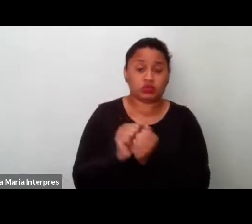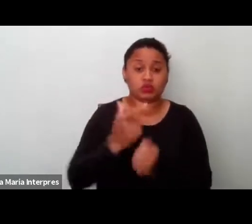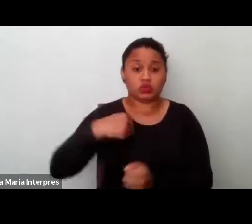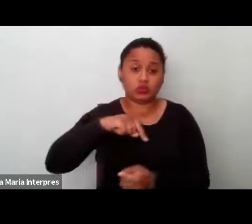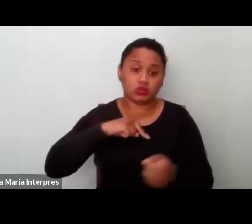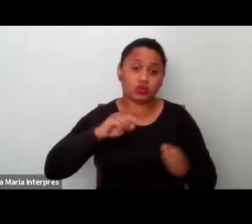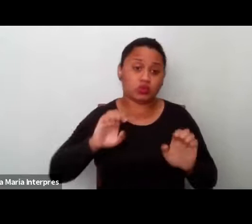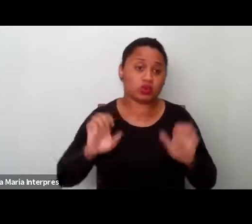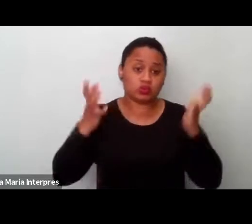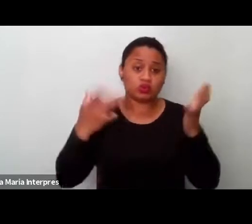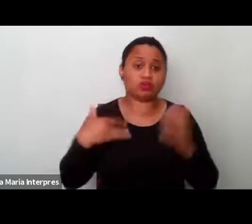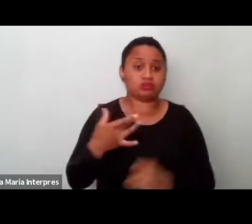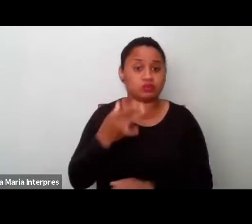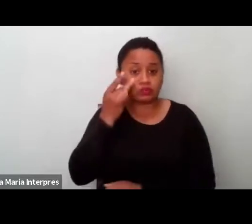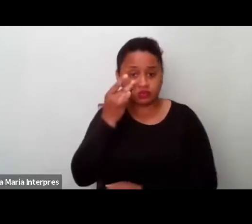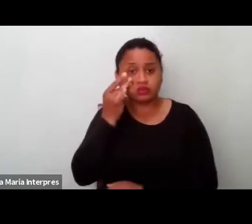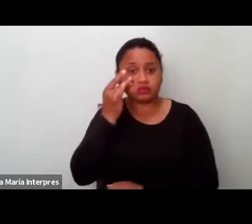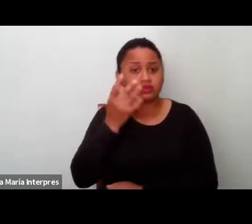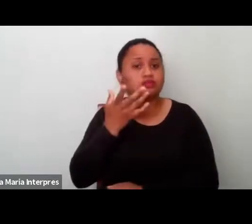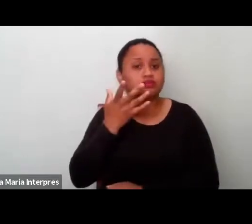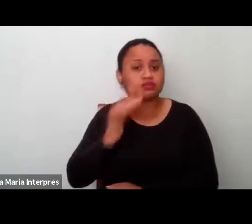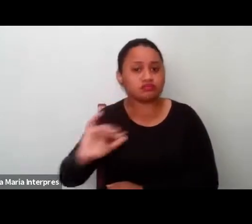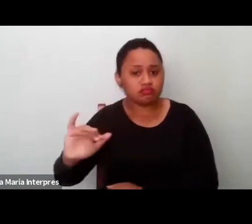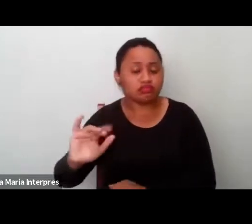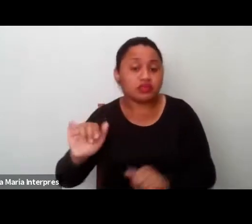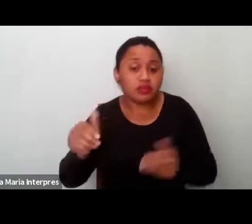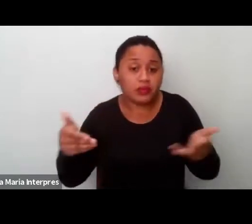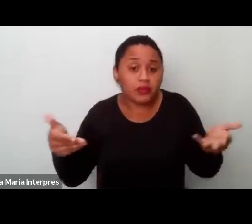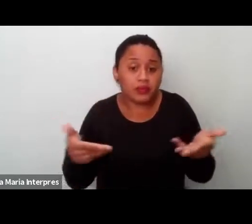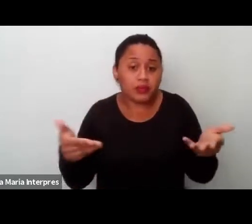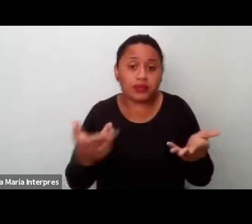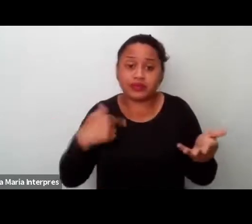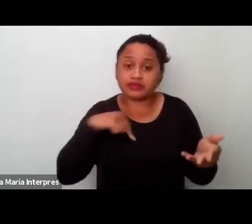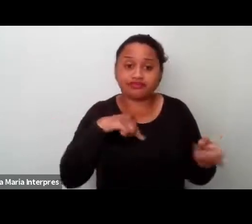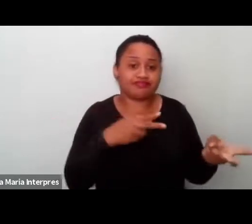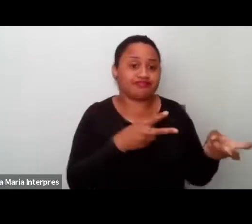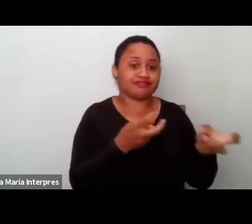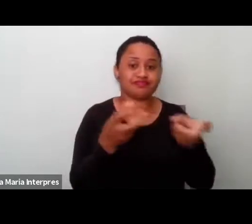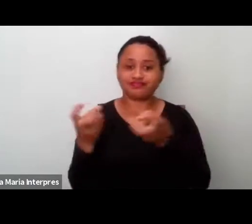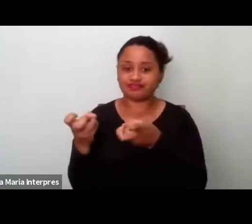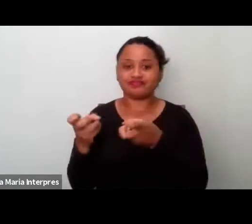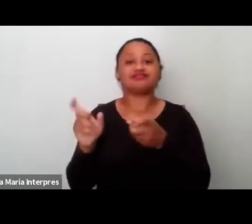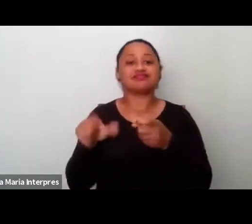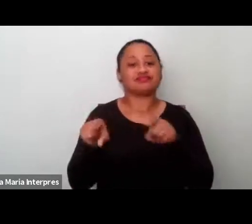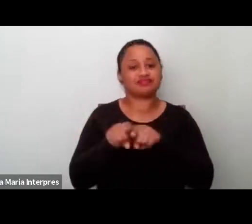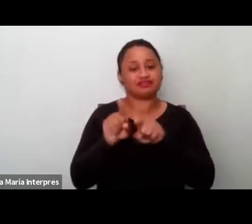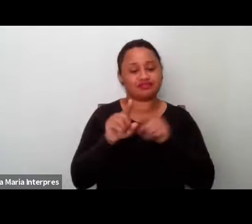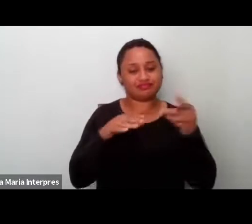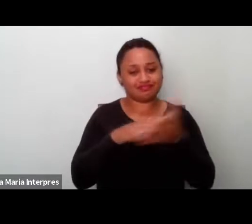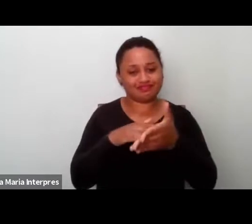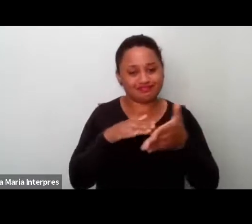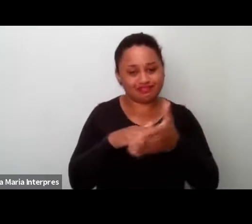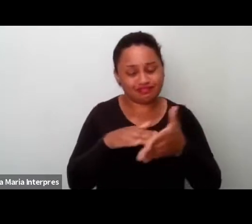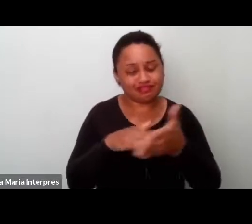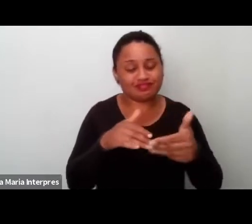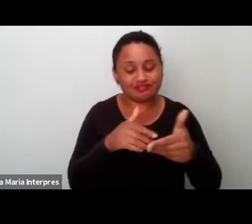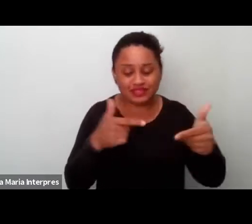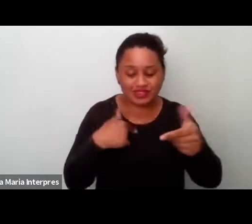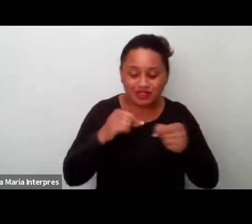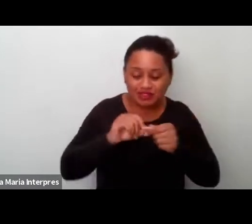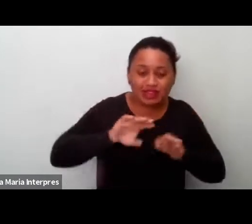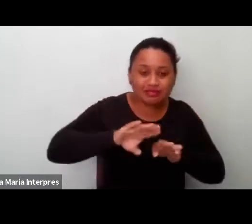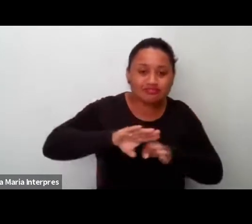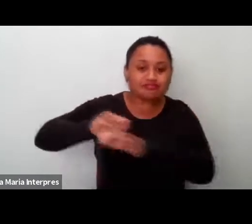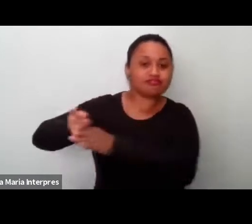previsencialmente as crianças. Nesse momento, a gente percebeu que também esse é um limitador e um fator bastante excludente.